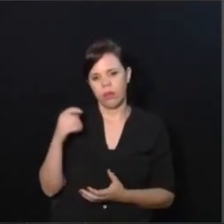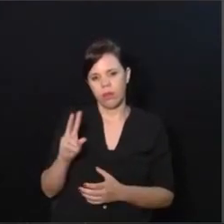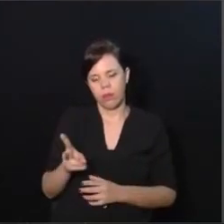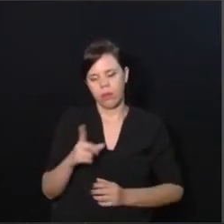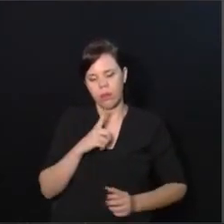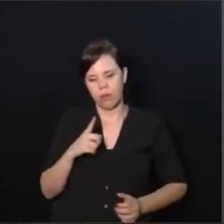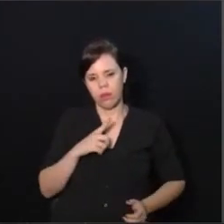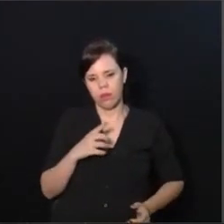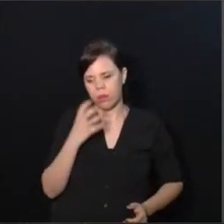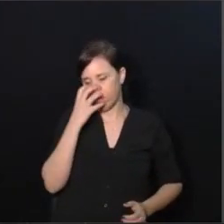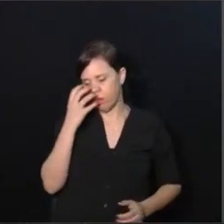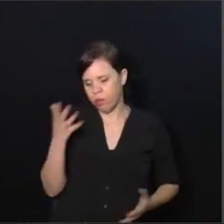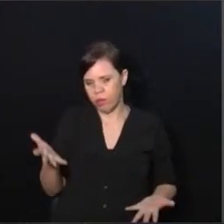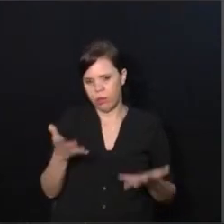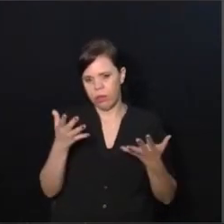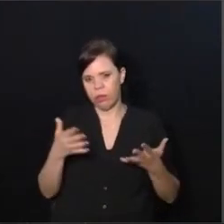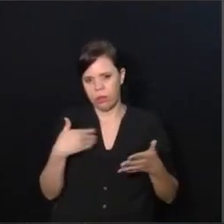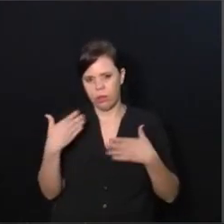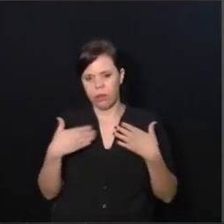cachorro do lado para passear?